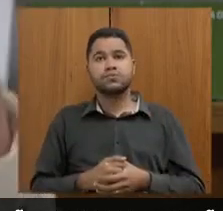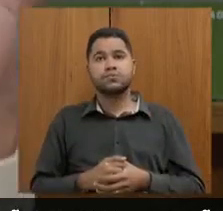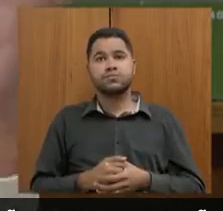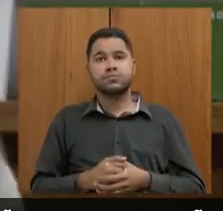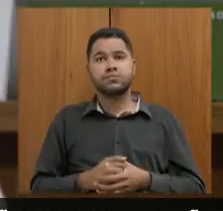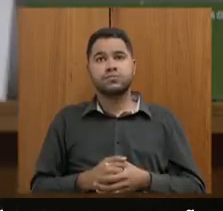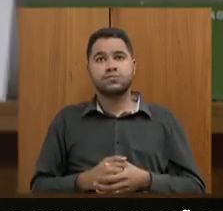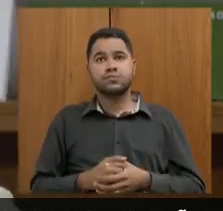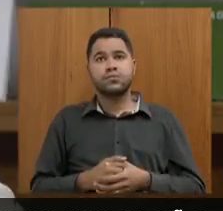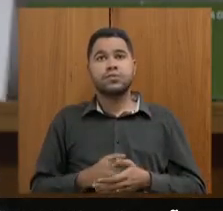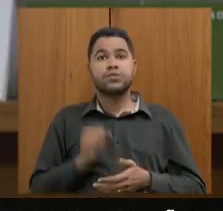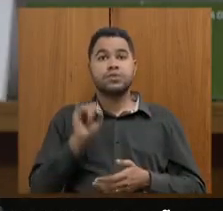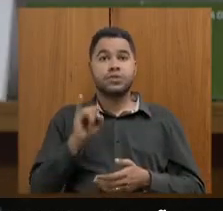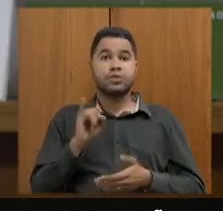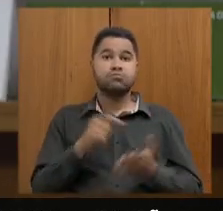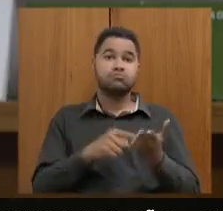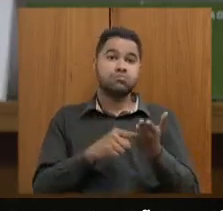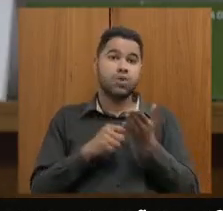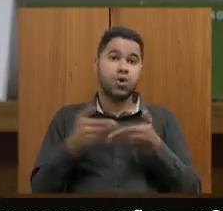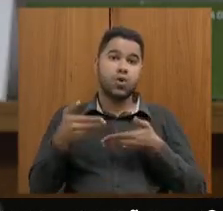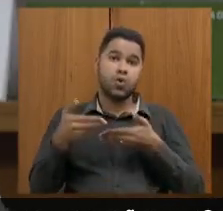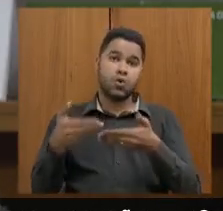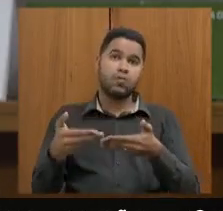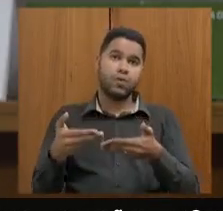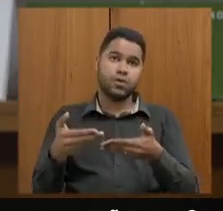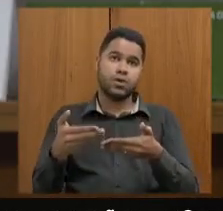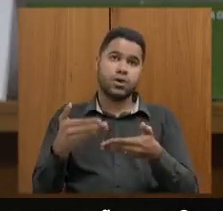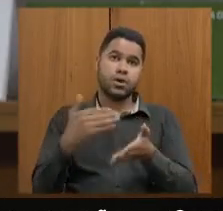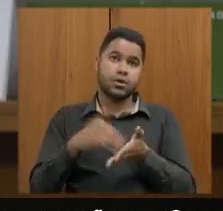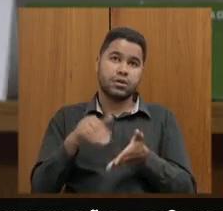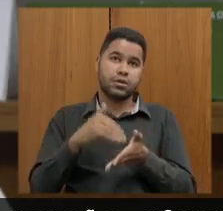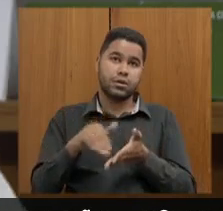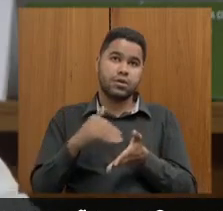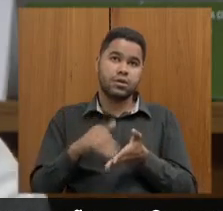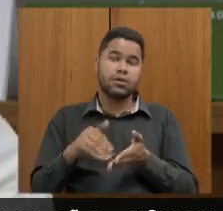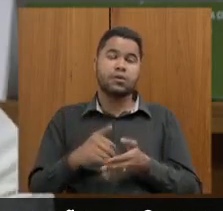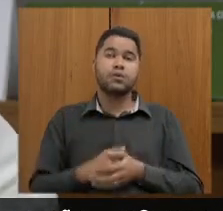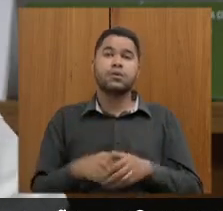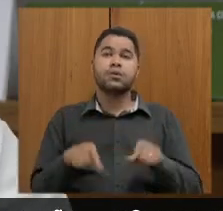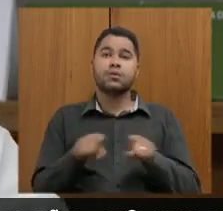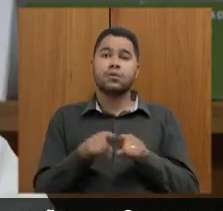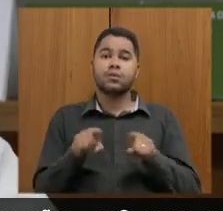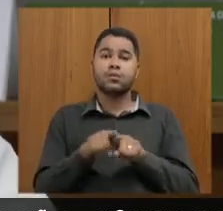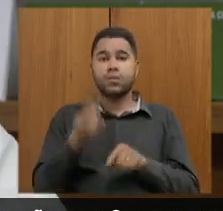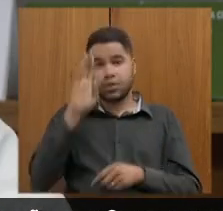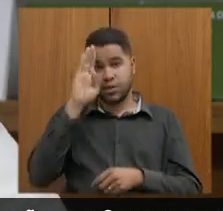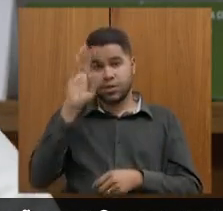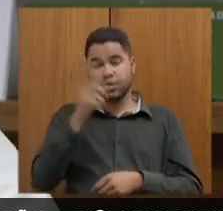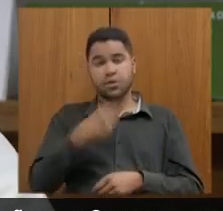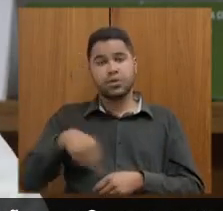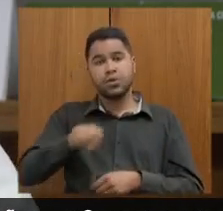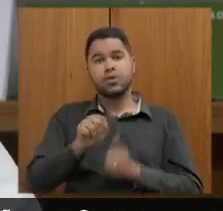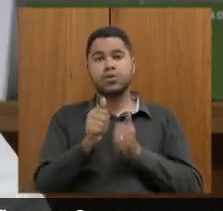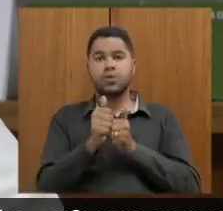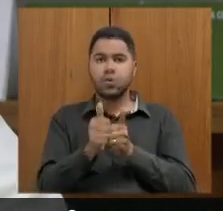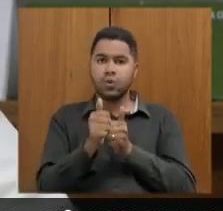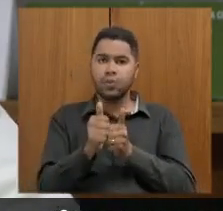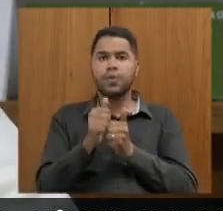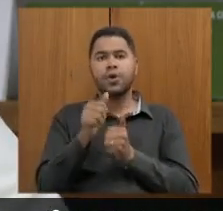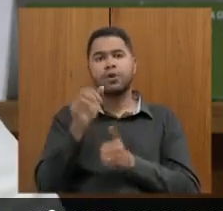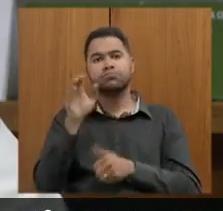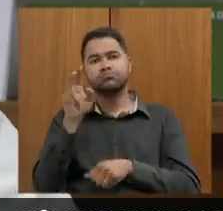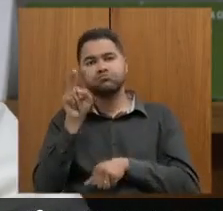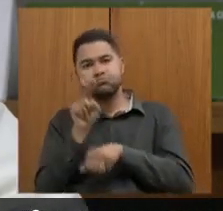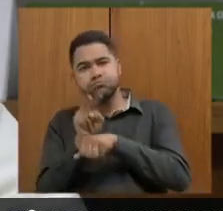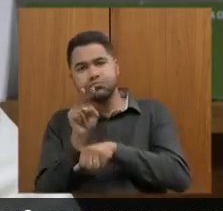se houver essa indicação do convite direto à secretaria não obstante eu queria destacar que a gente vem acompanhando com muita atenção